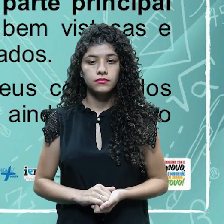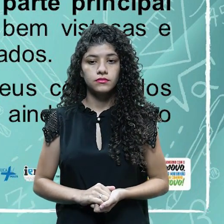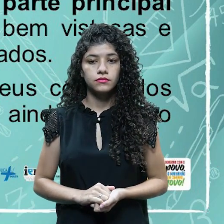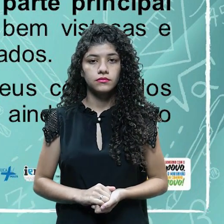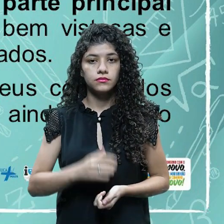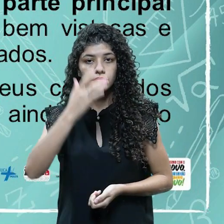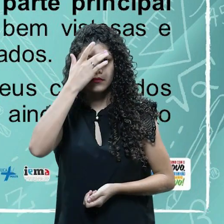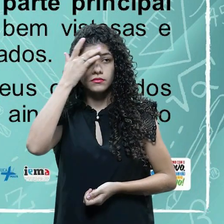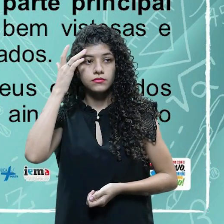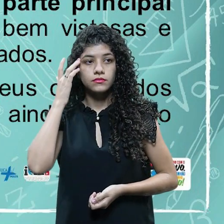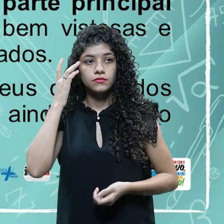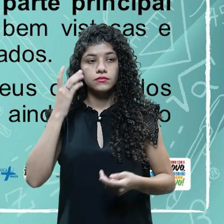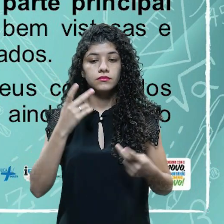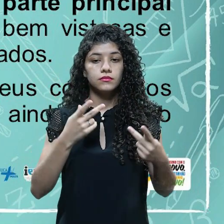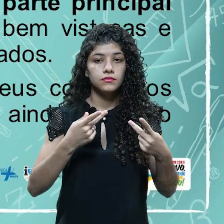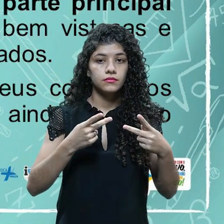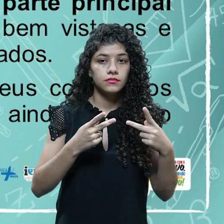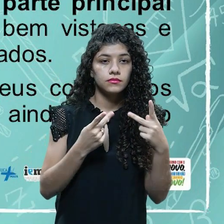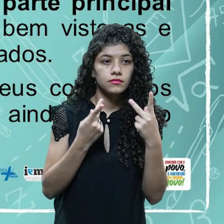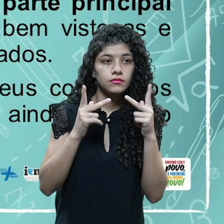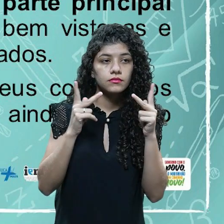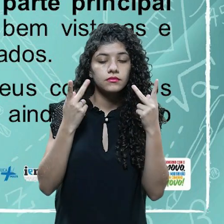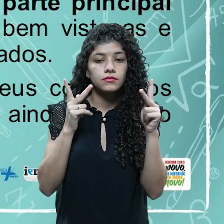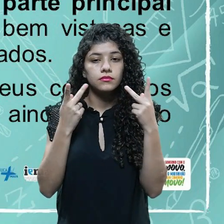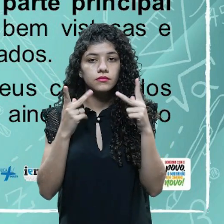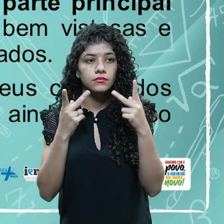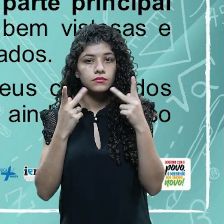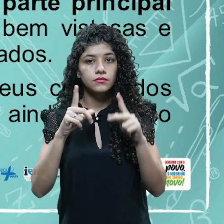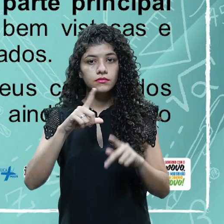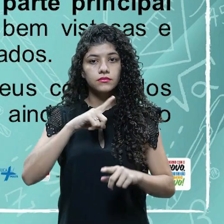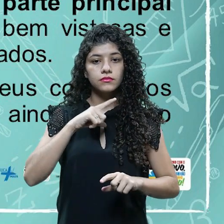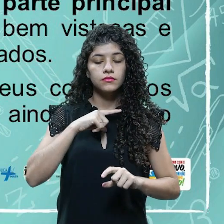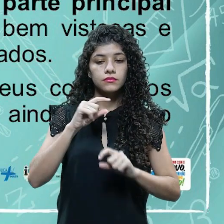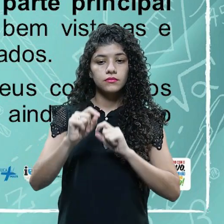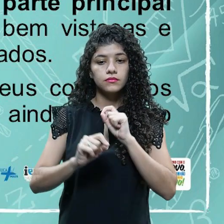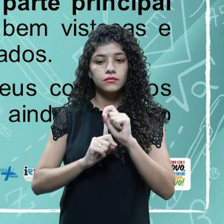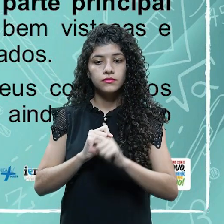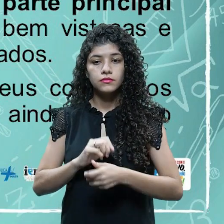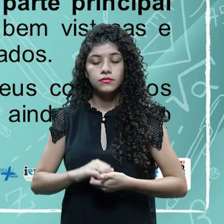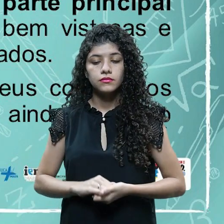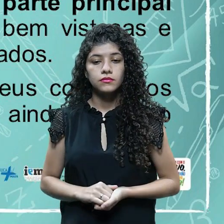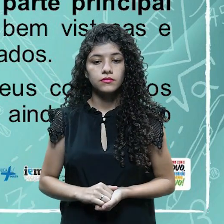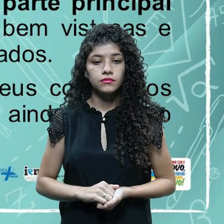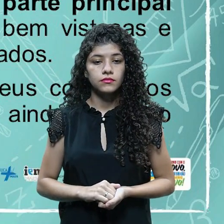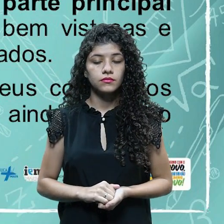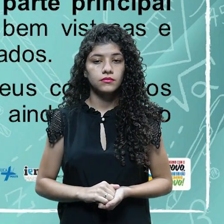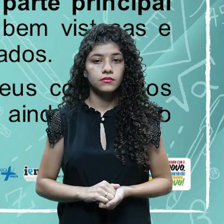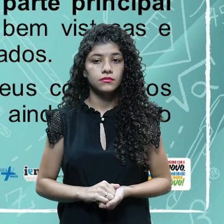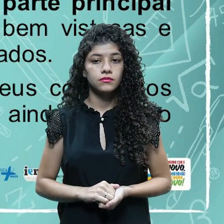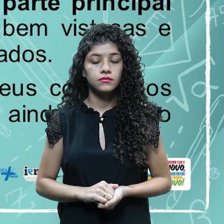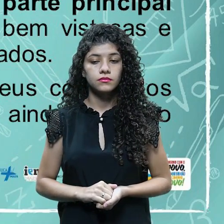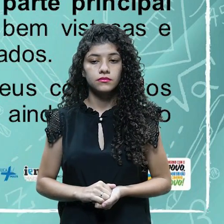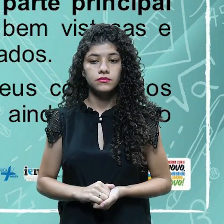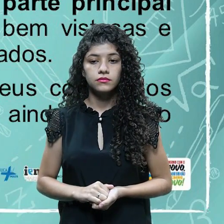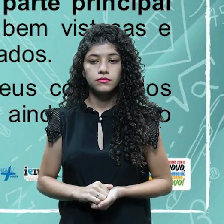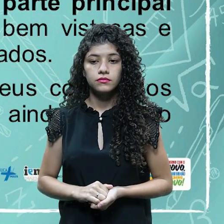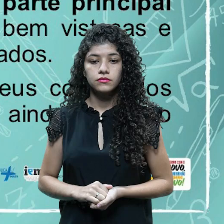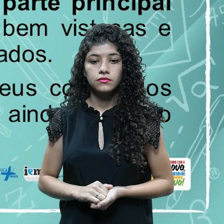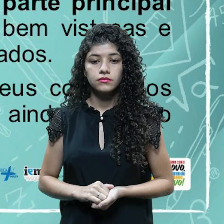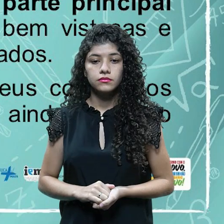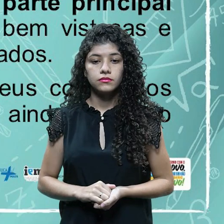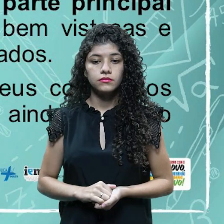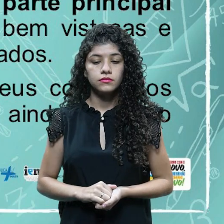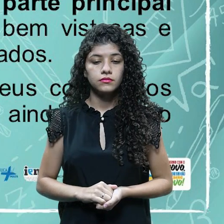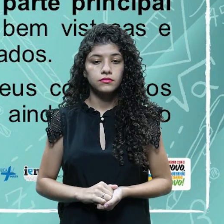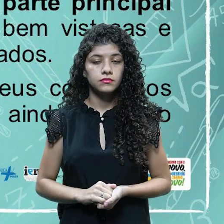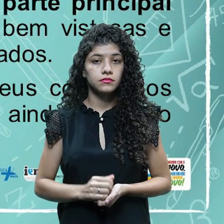Então, eles ocupam a vertice da mesa, né. lateral. Quais são as vantagens? A mesa U, ela